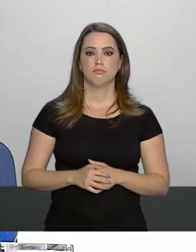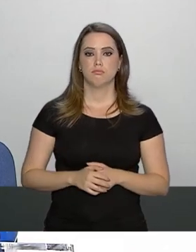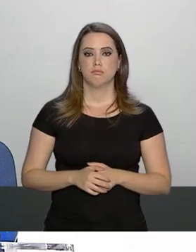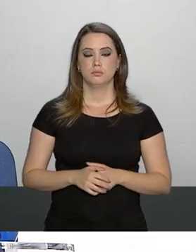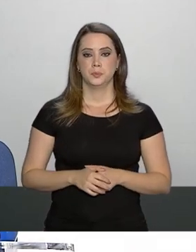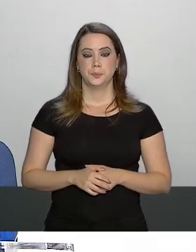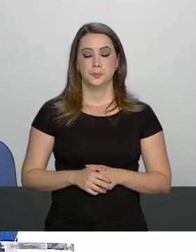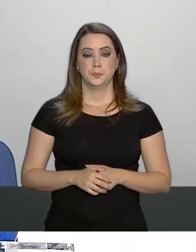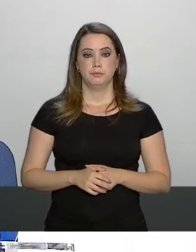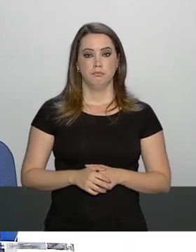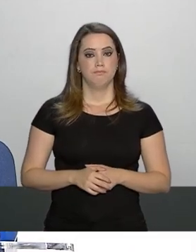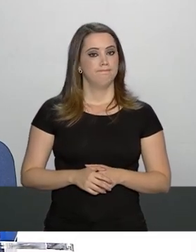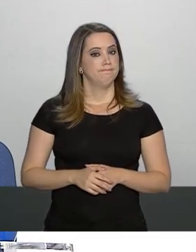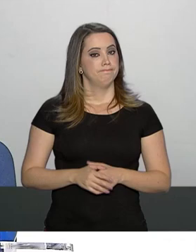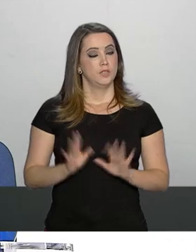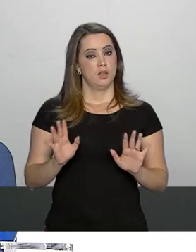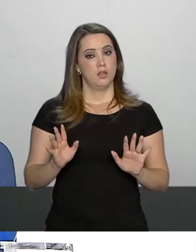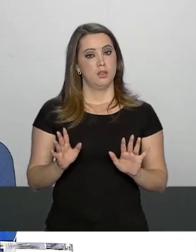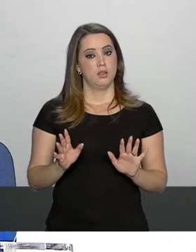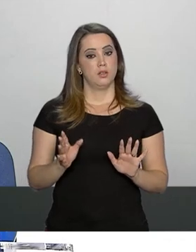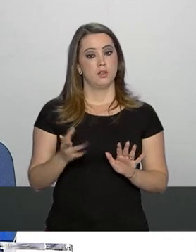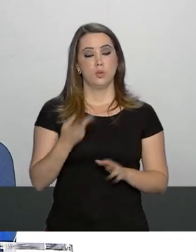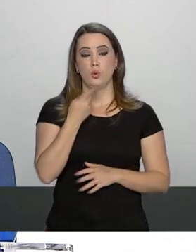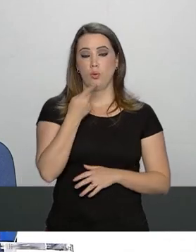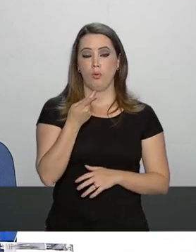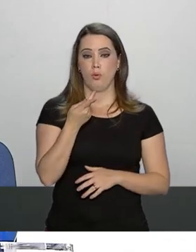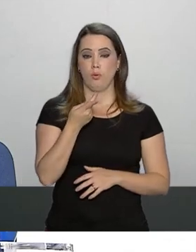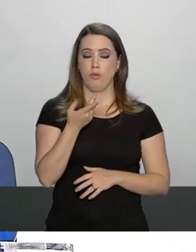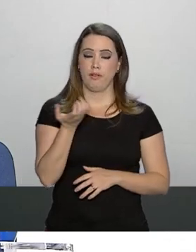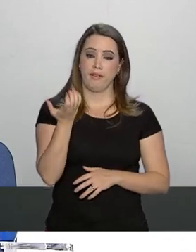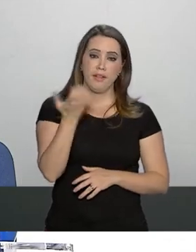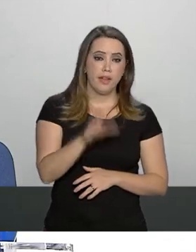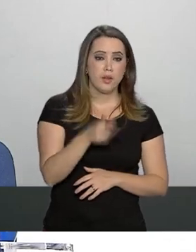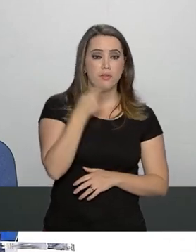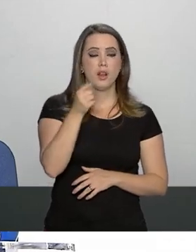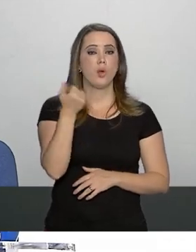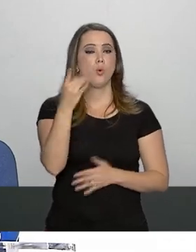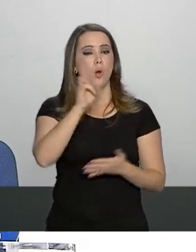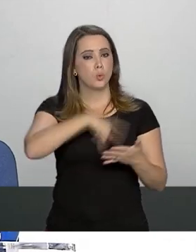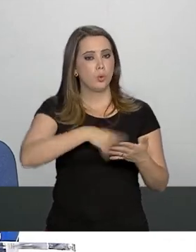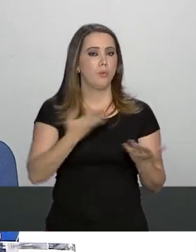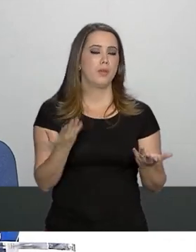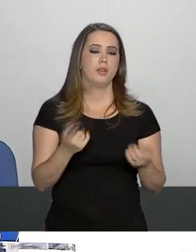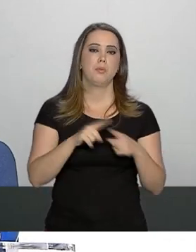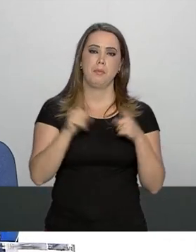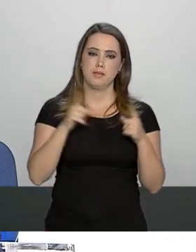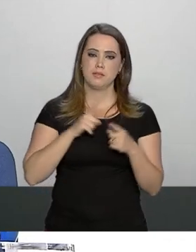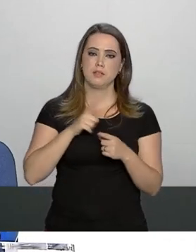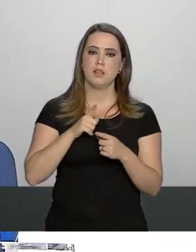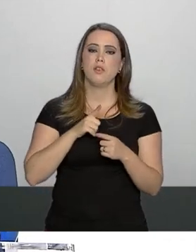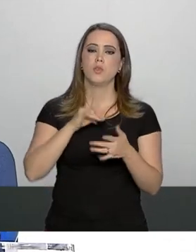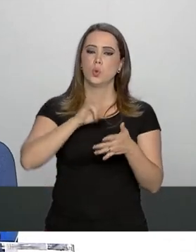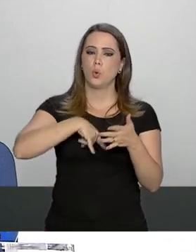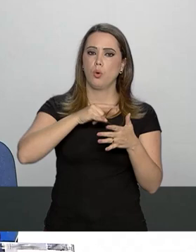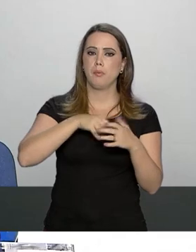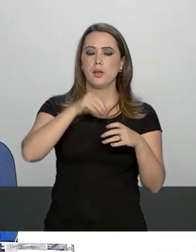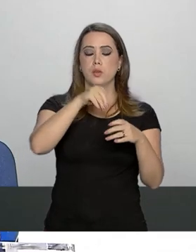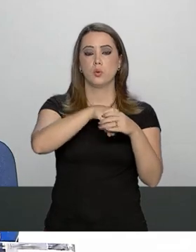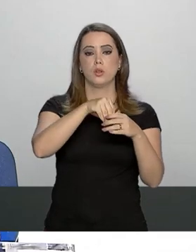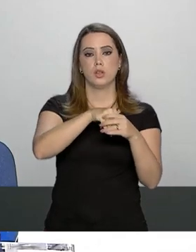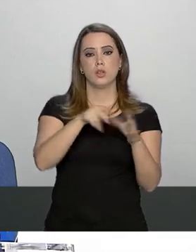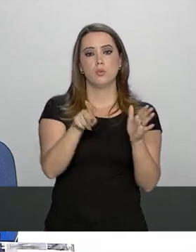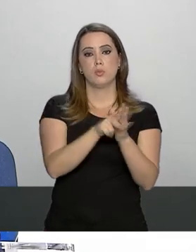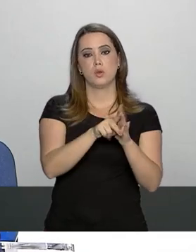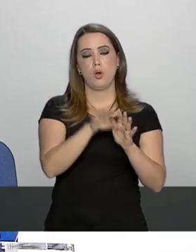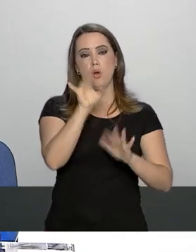de ontem? Eu preferia não declarar qual é o documento mas de fato ele fez uma assinatura um documento de ordem interna do